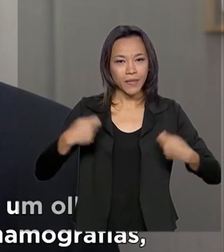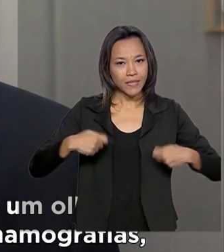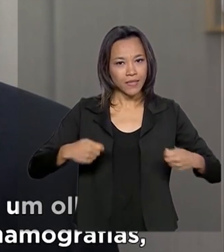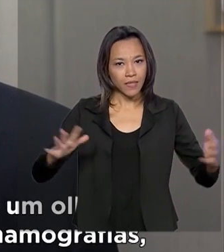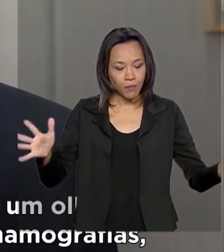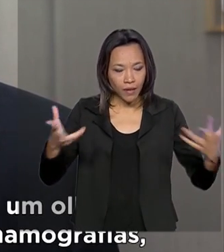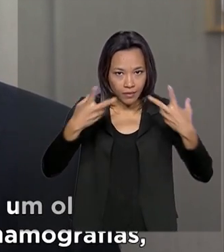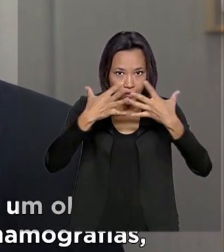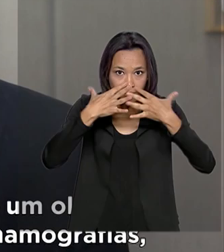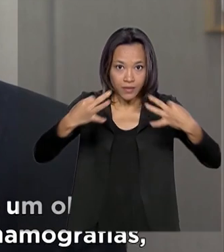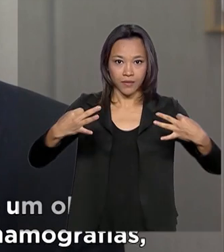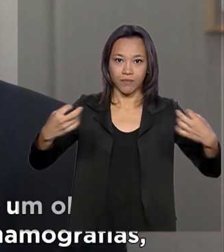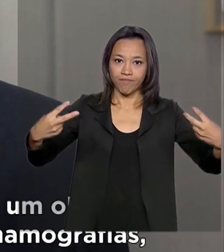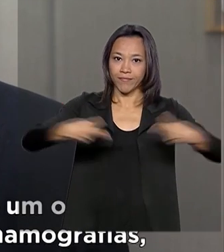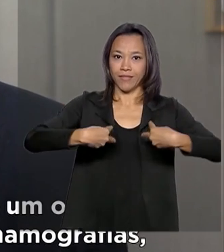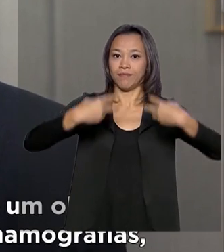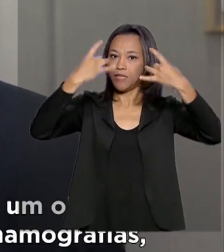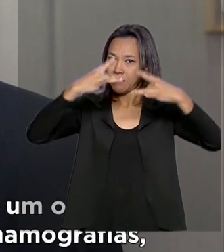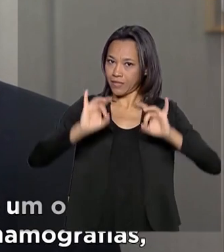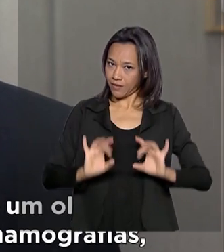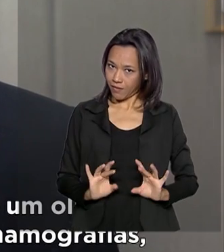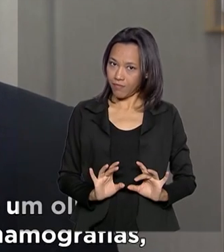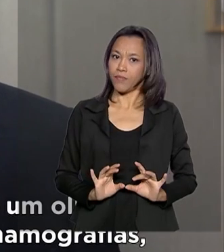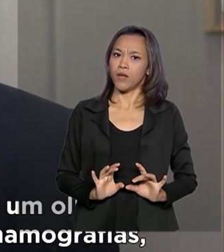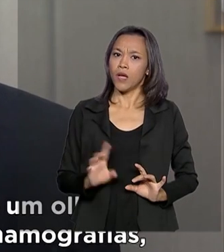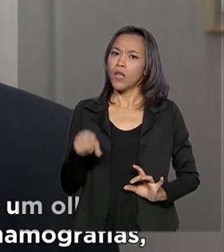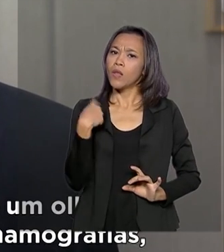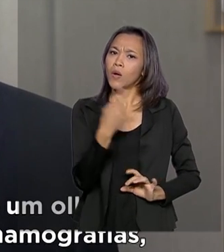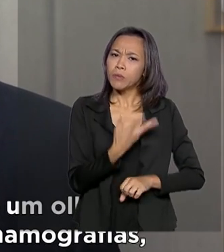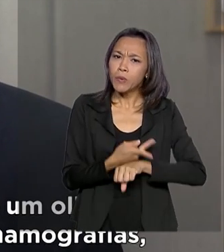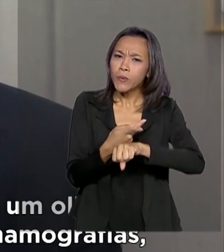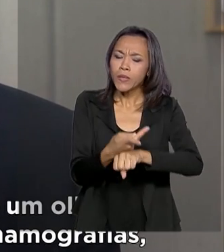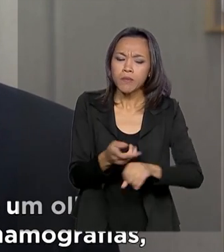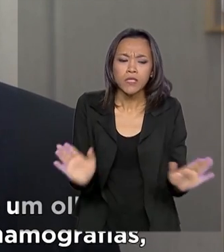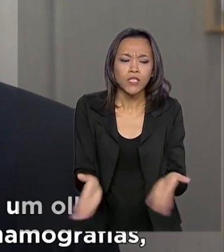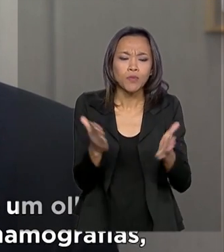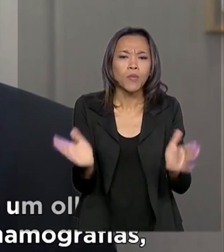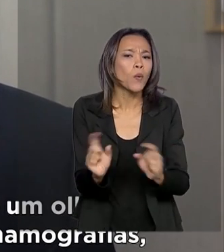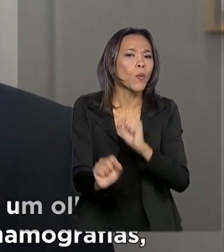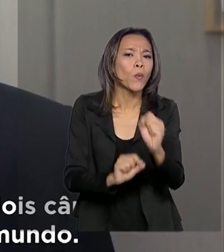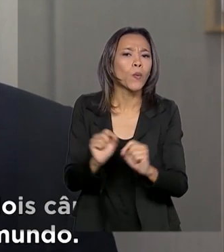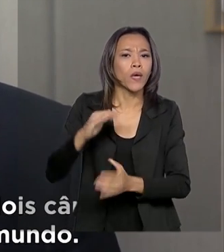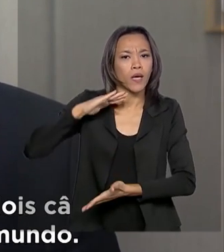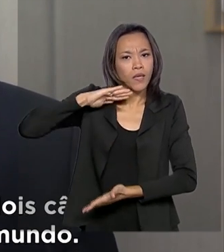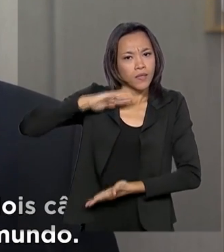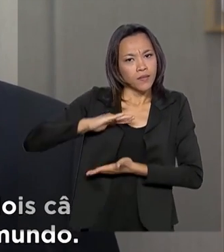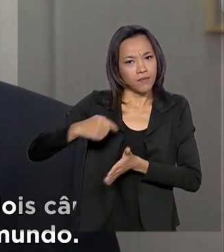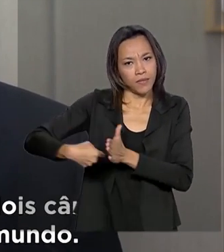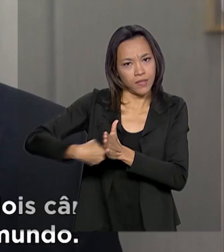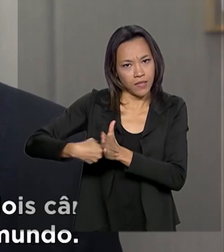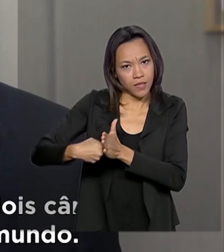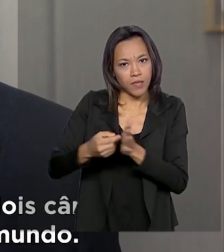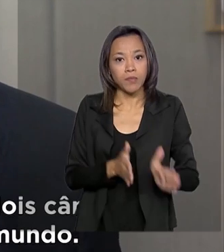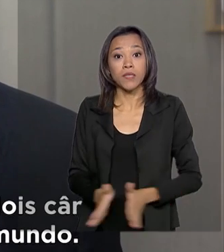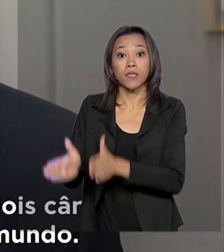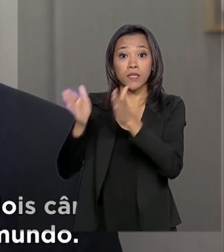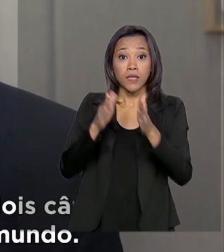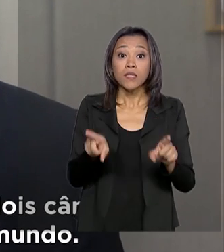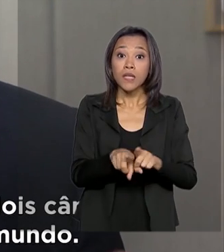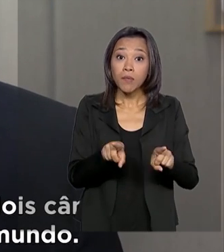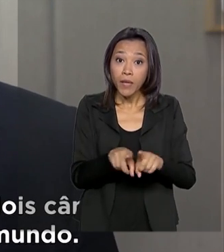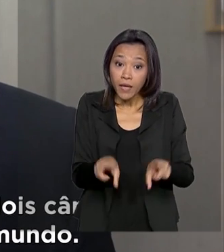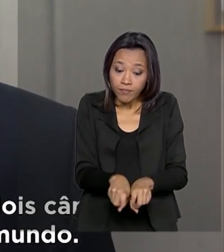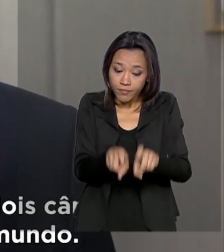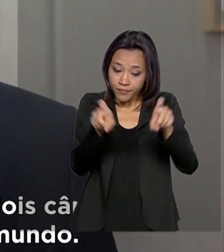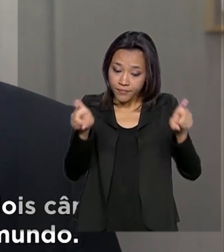diferenciado. Procuramos muito estimular as mamografias. A coleta do preventivo para o